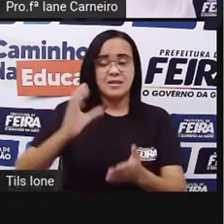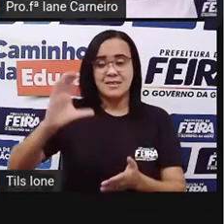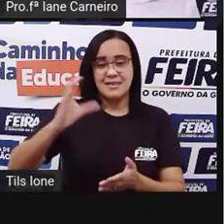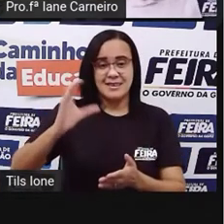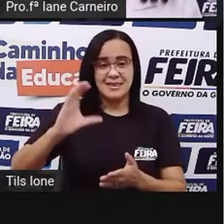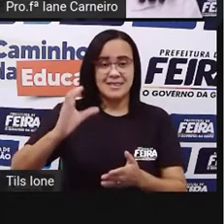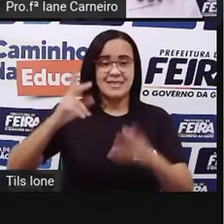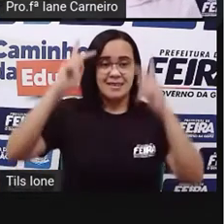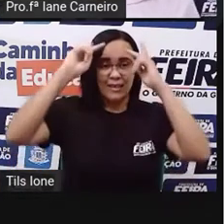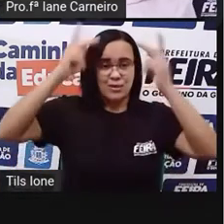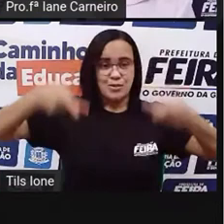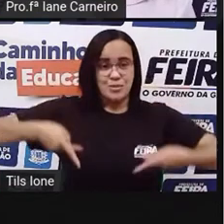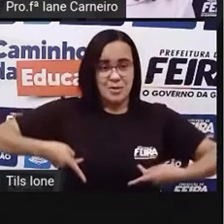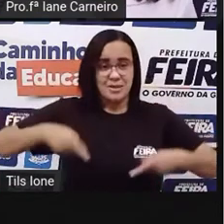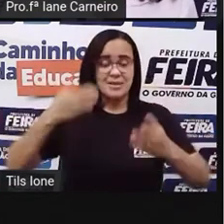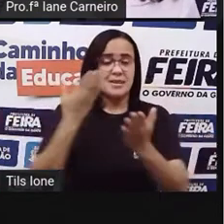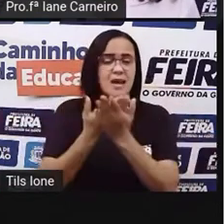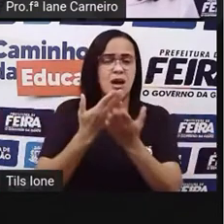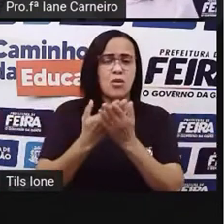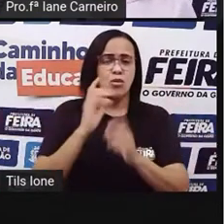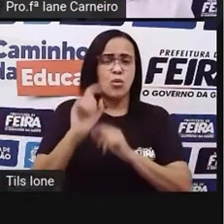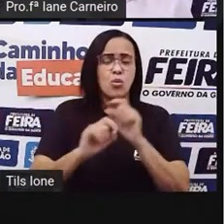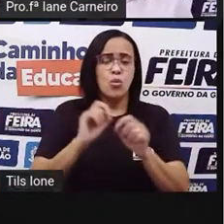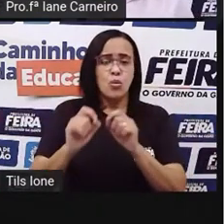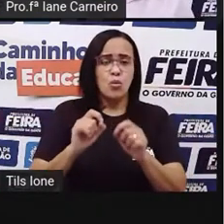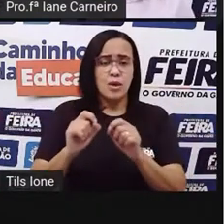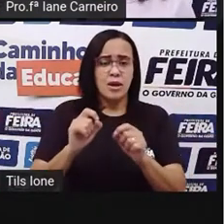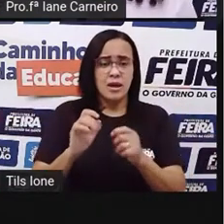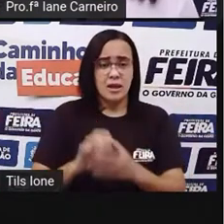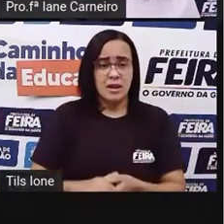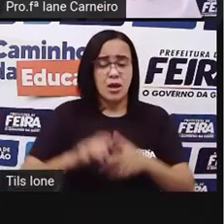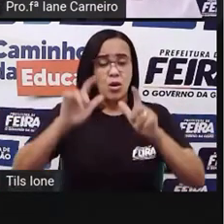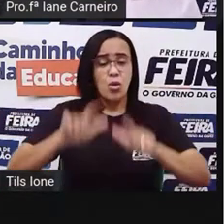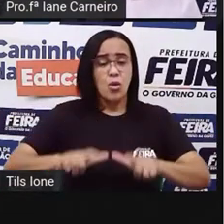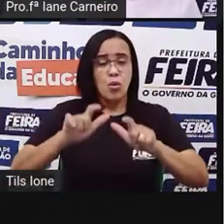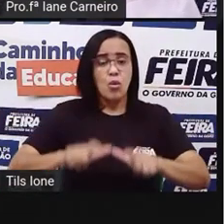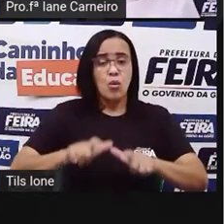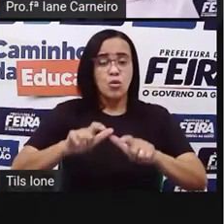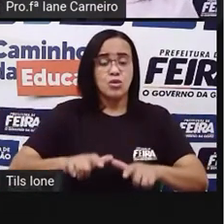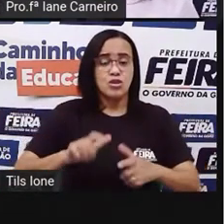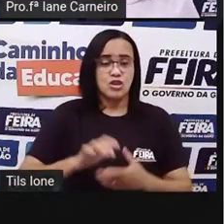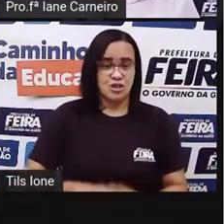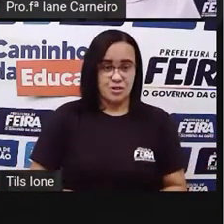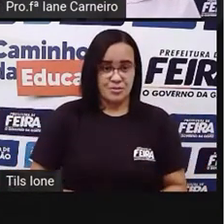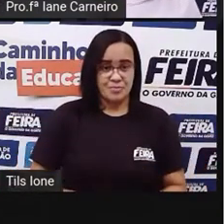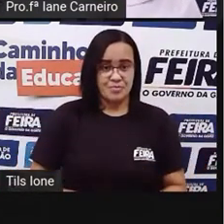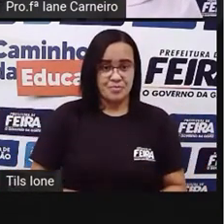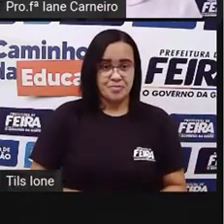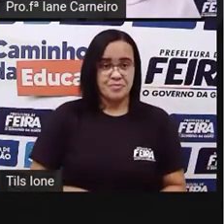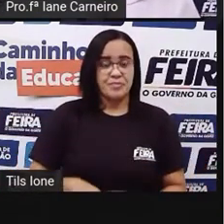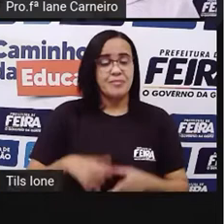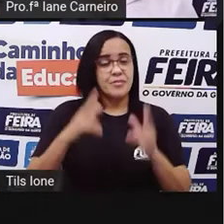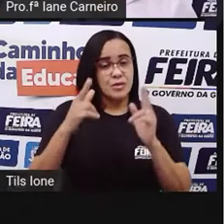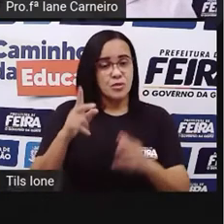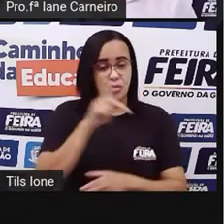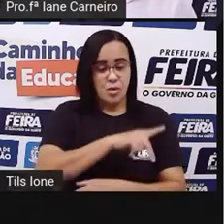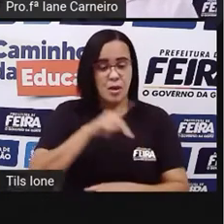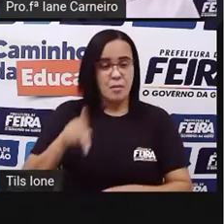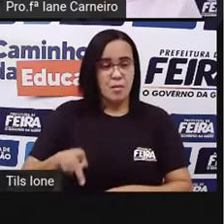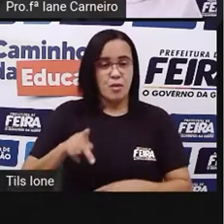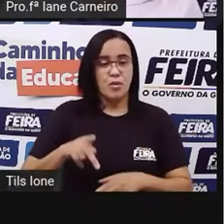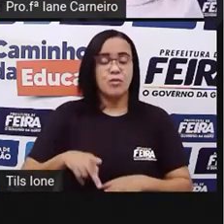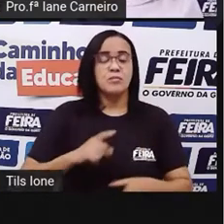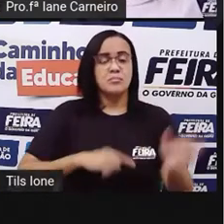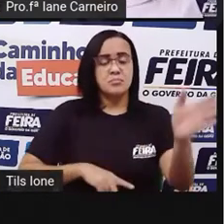nessa aula, vocês vão se localizar junto com a prova, tá bom? Então aqui a Pró, né? Quer fazer essa primeira pergunta para vocês.